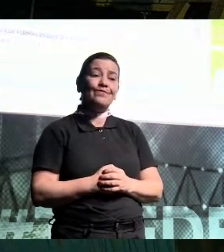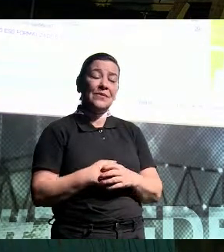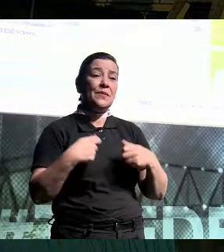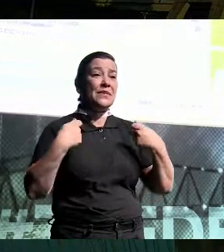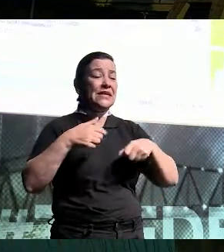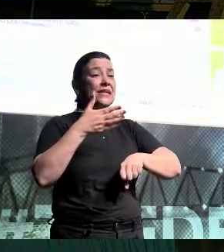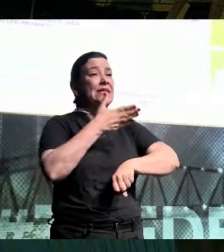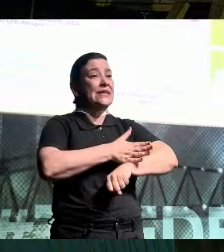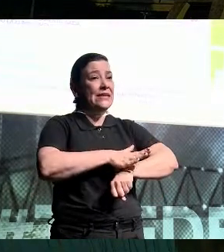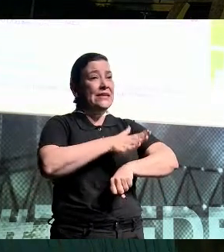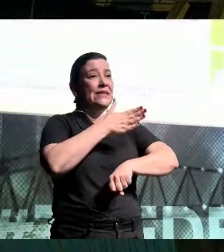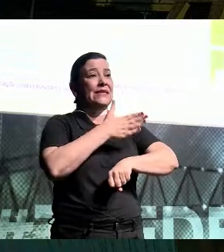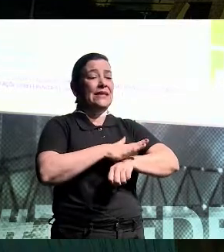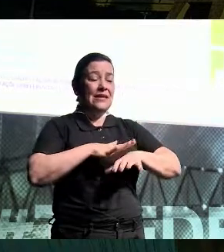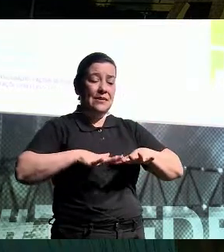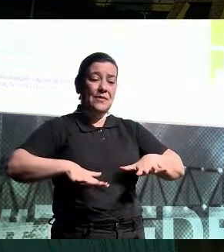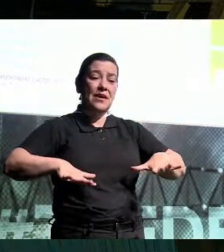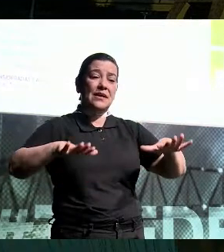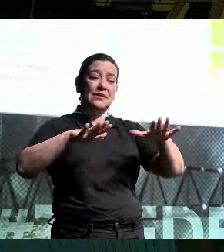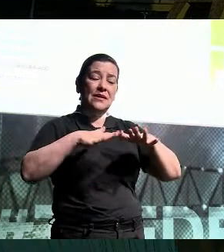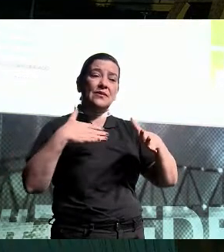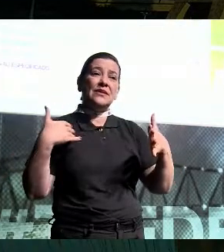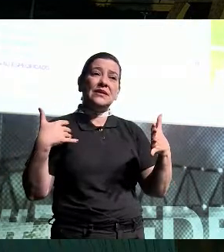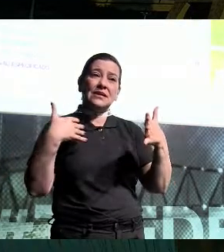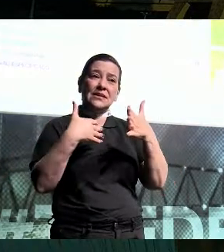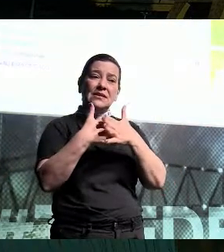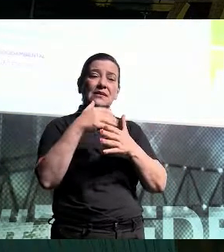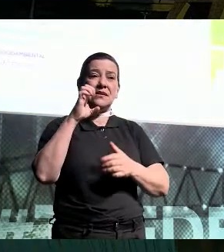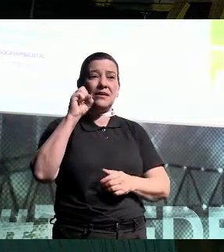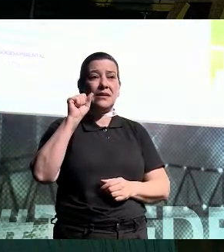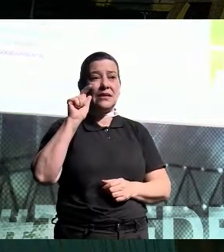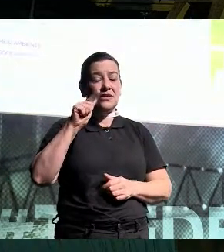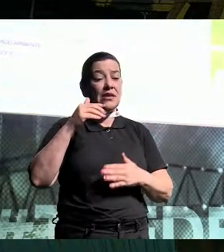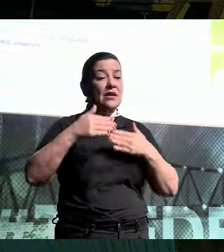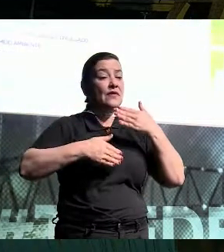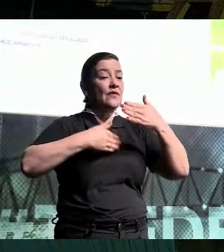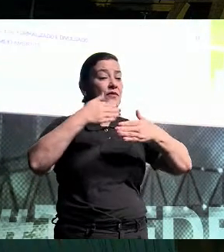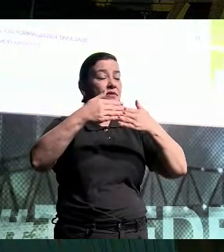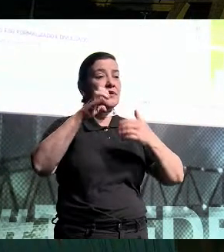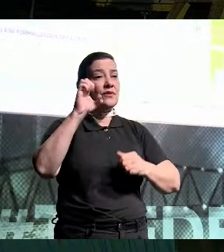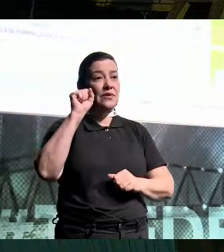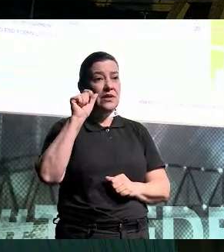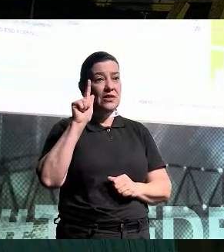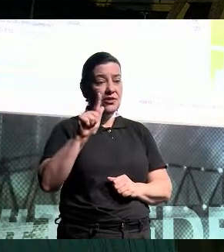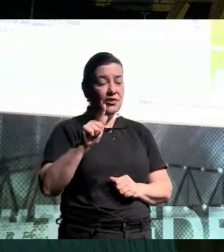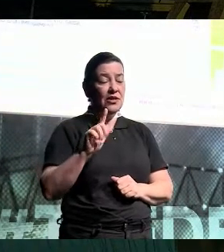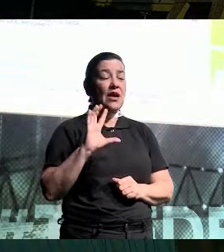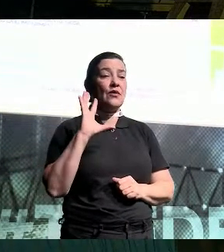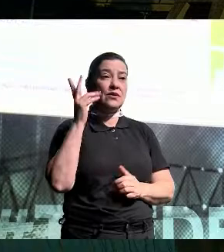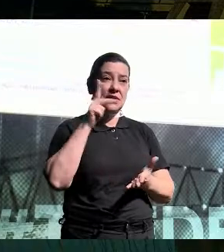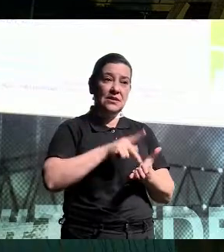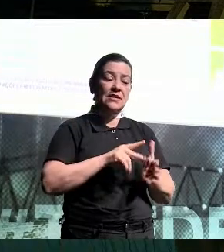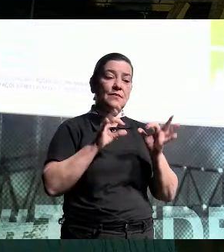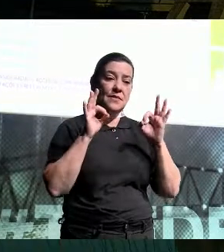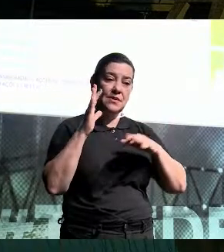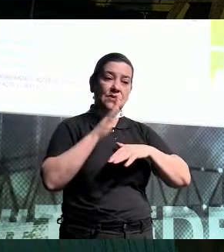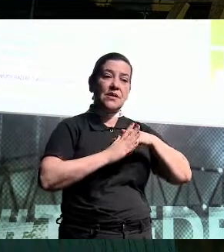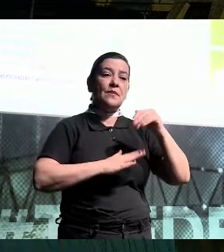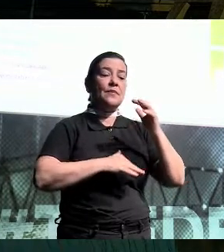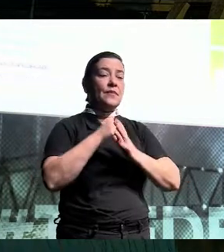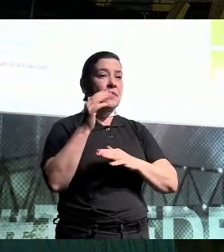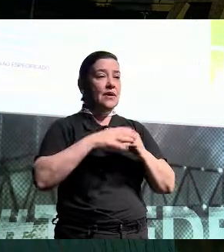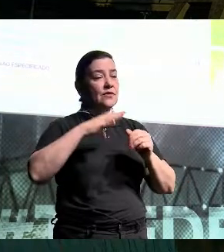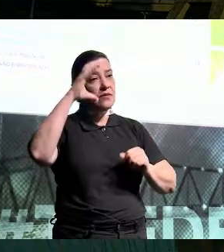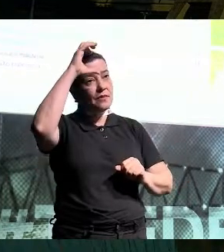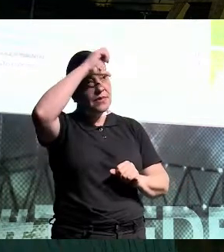ser desenvolvida dentro desse cenário também. É a trajetória do ESG, a evolução do ESG, acontecendo na prática, no